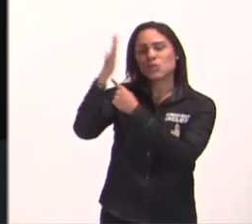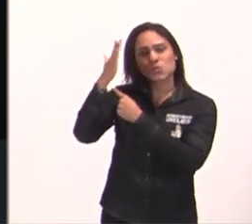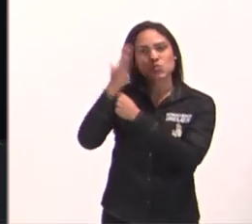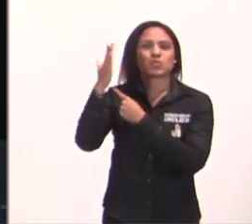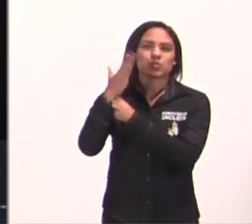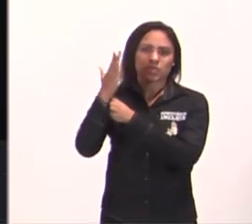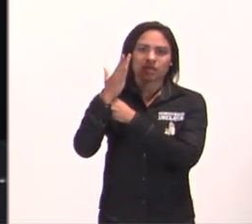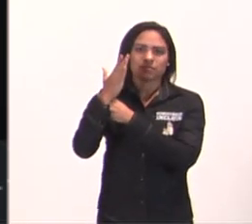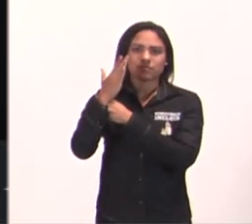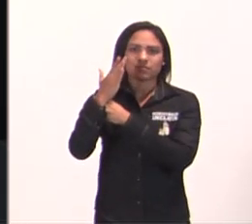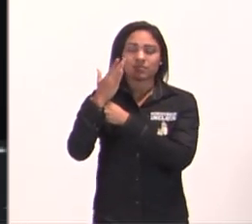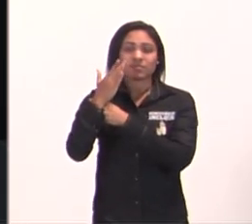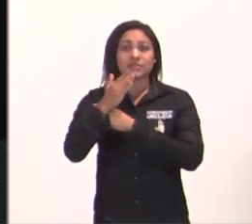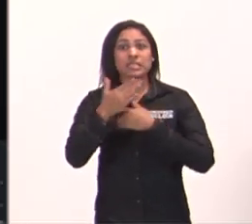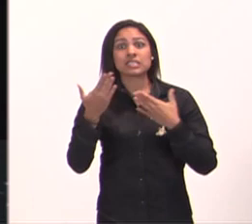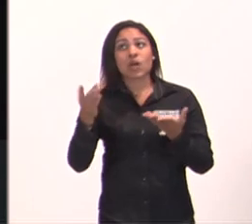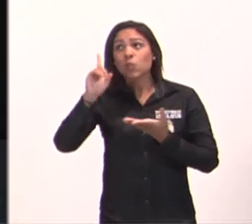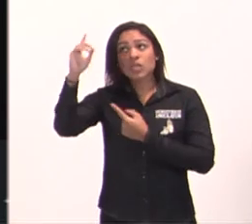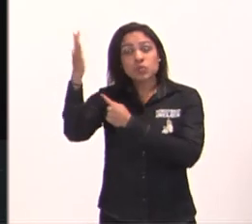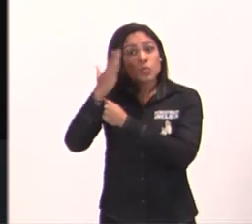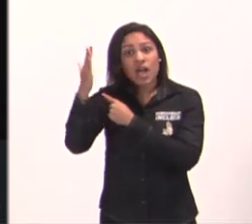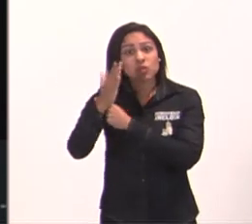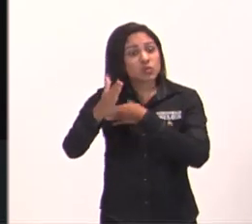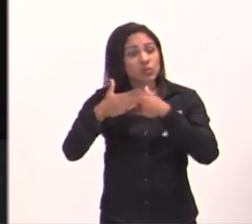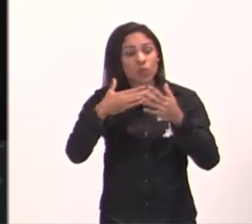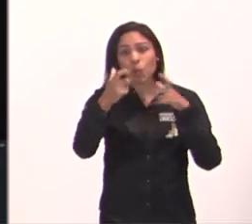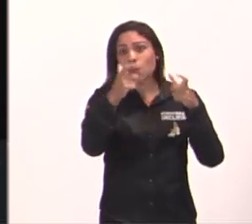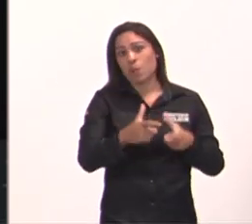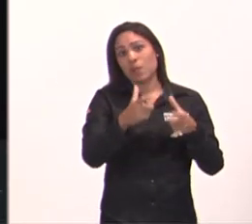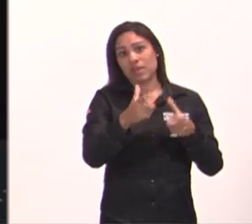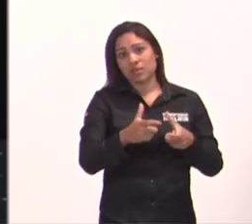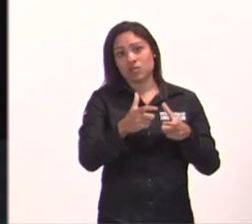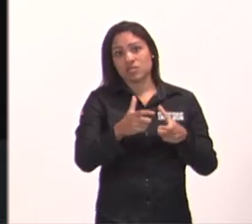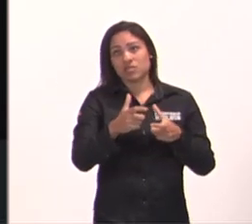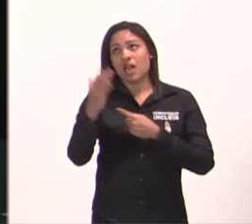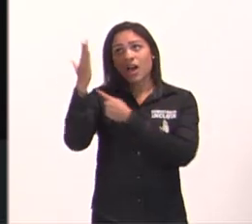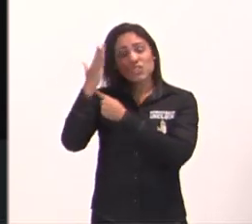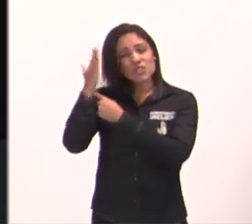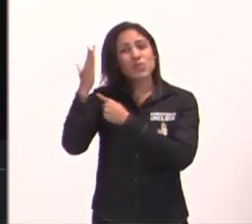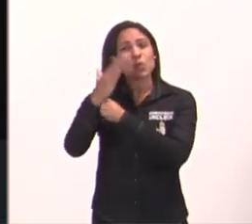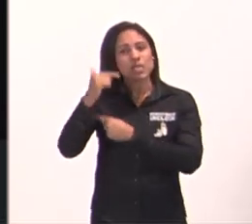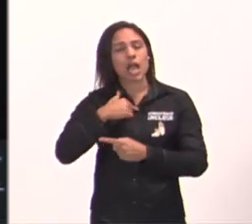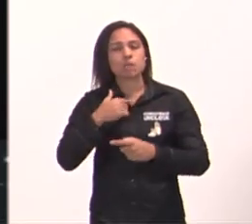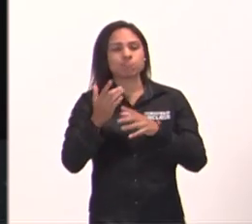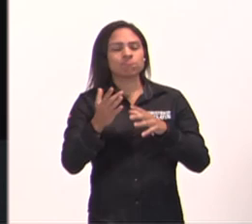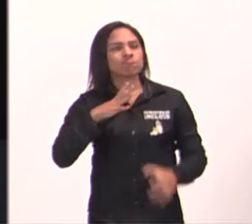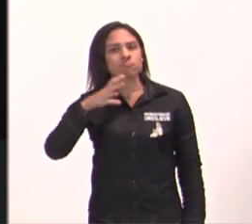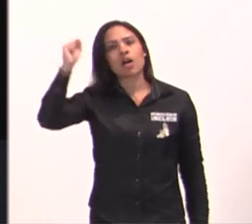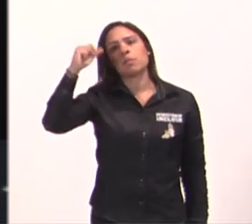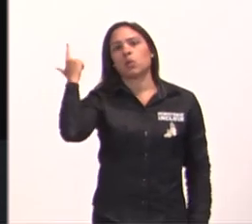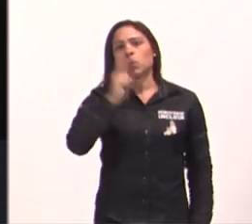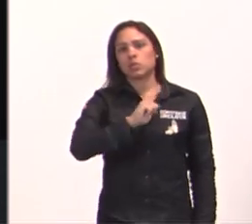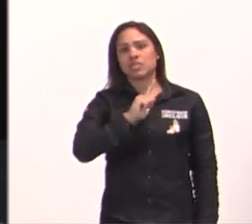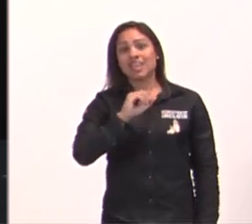faz permanecer em campo, para fazer o gol do campeonato, o gol da história, o gol da copa, se eu